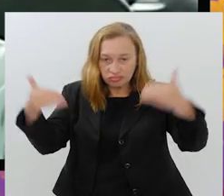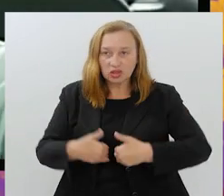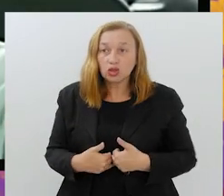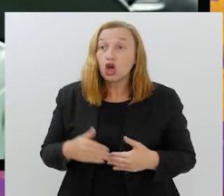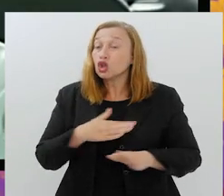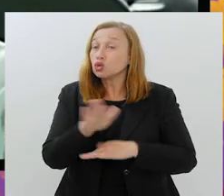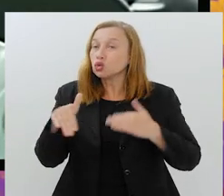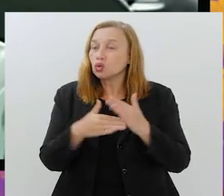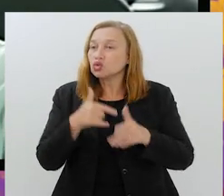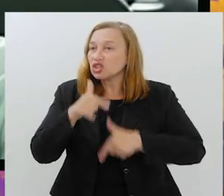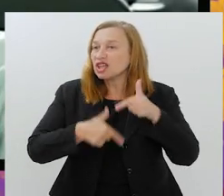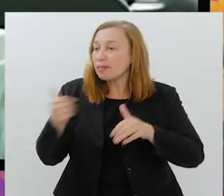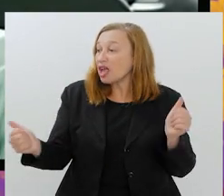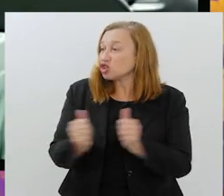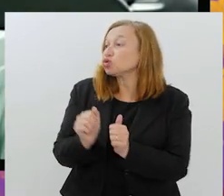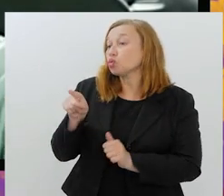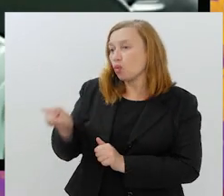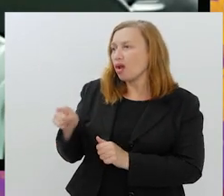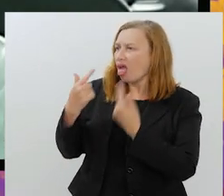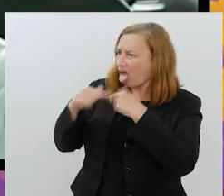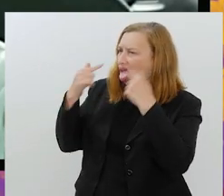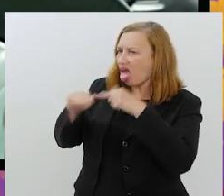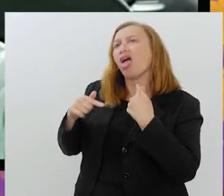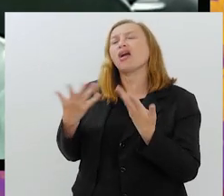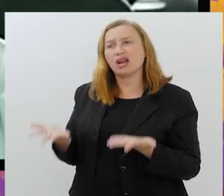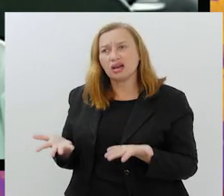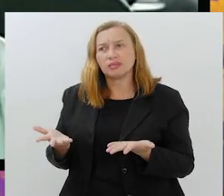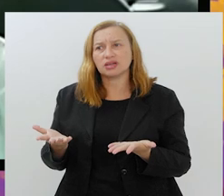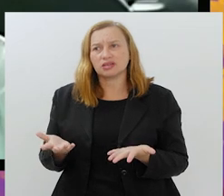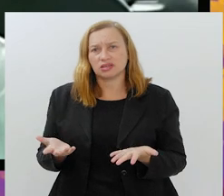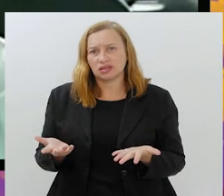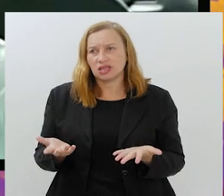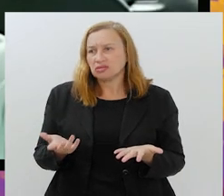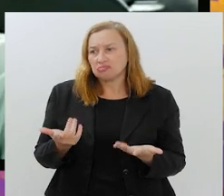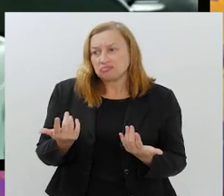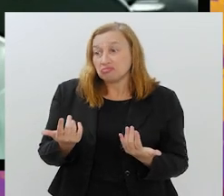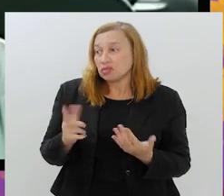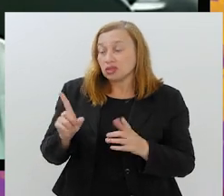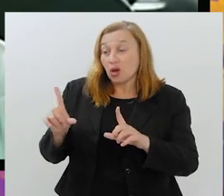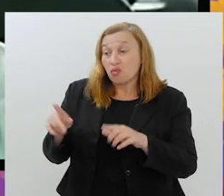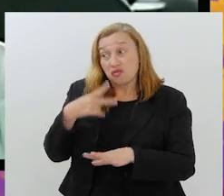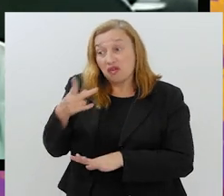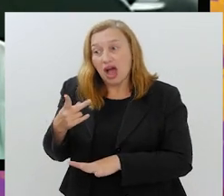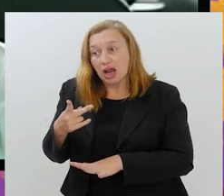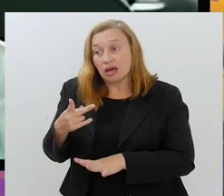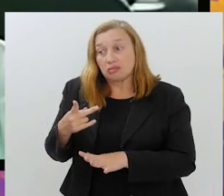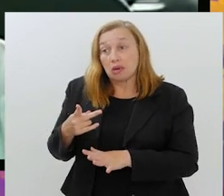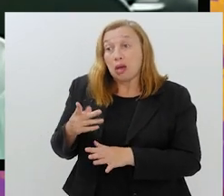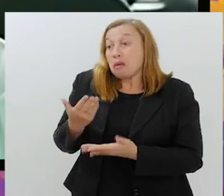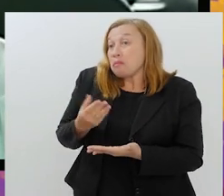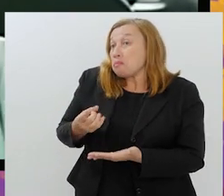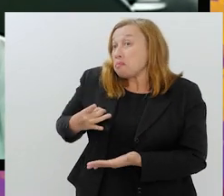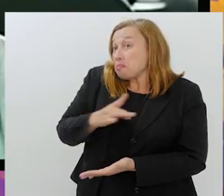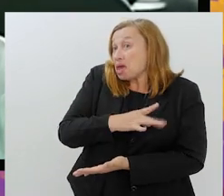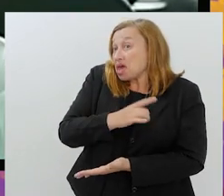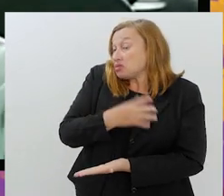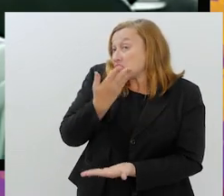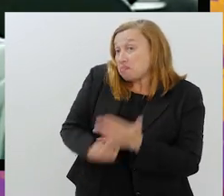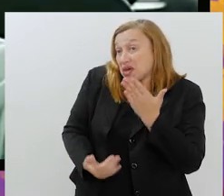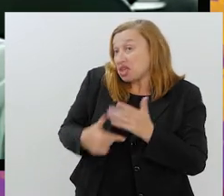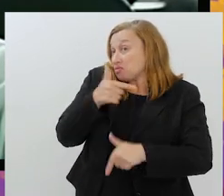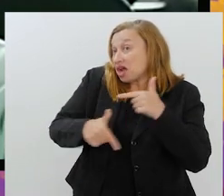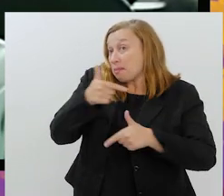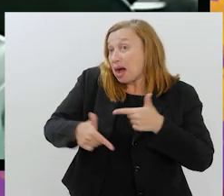Pessoas que trabalham na CBF hoje reclamam muito disso. Não se expõem, até porque, obviamente, precisam do emprego, mas reclamam muito